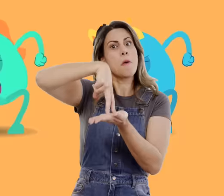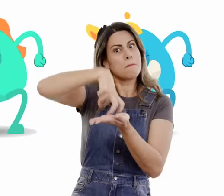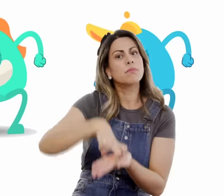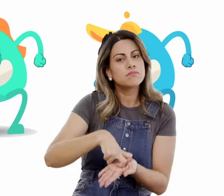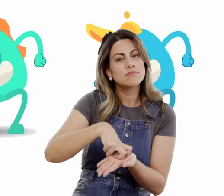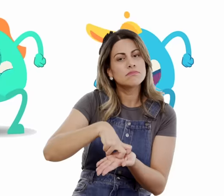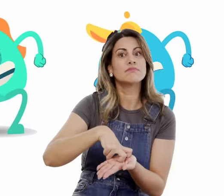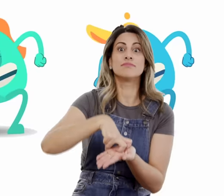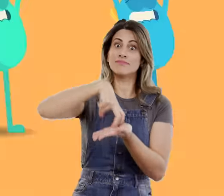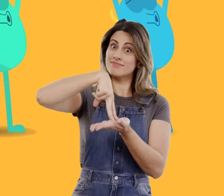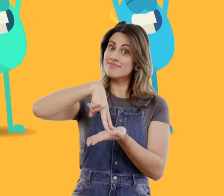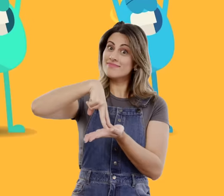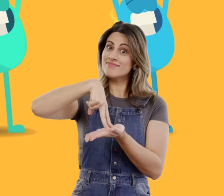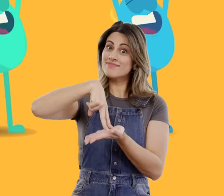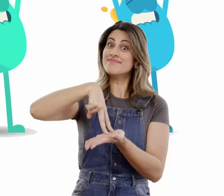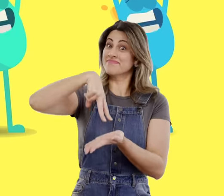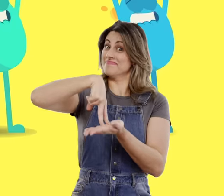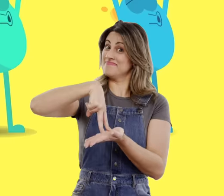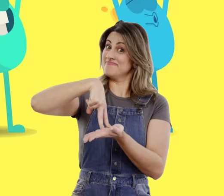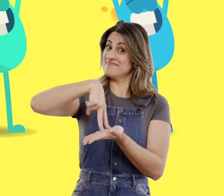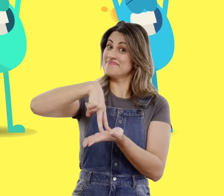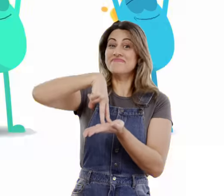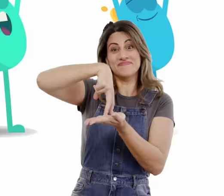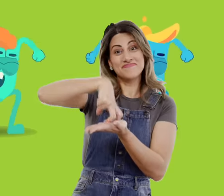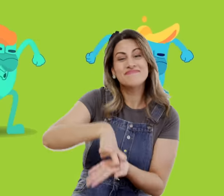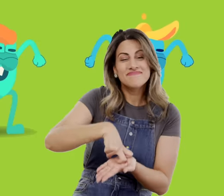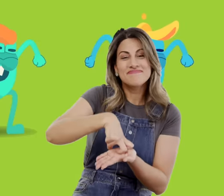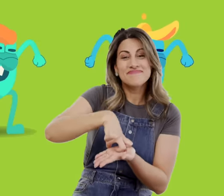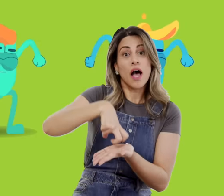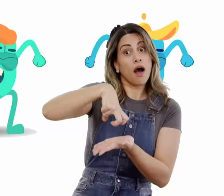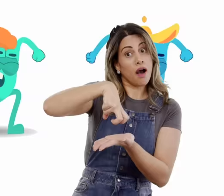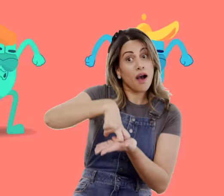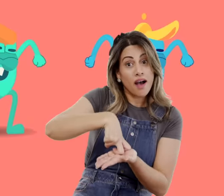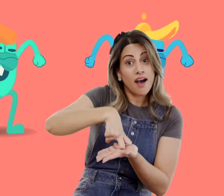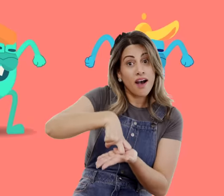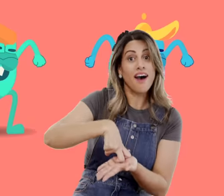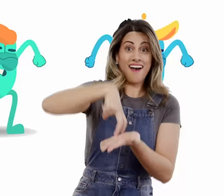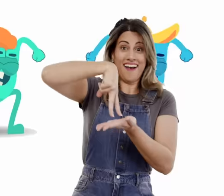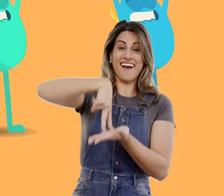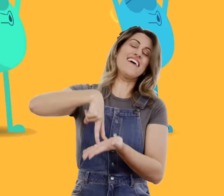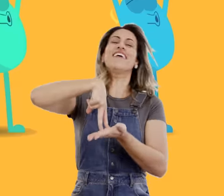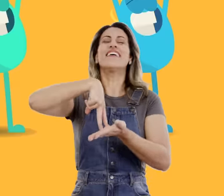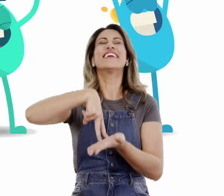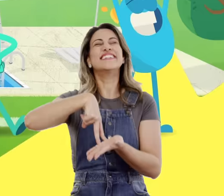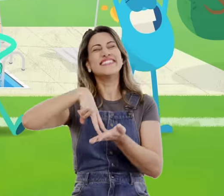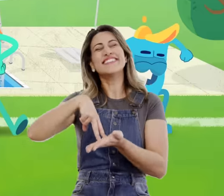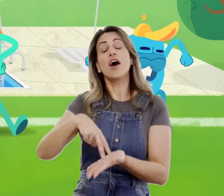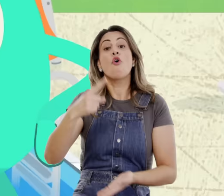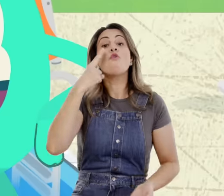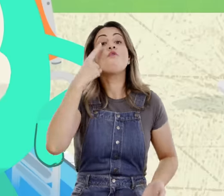Morto, Vivo Vivo, Morto Morto, Vivo